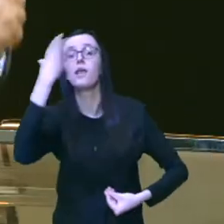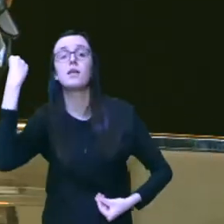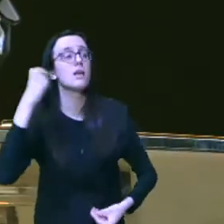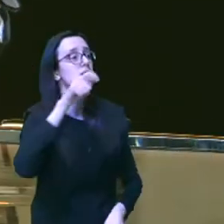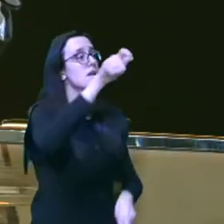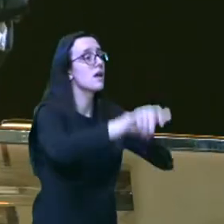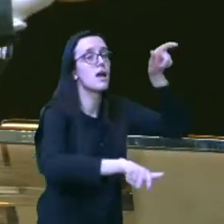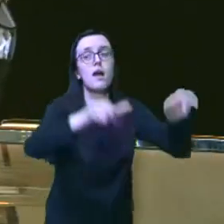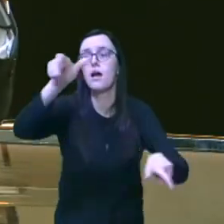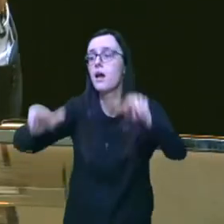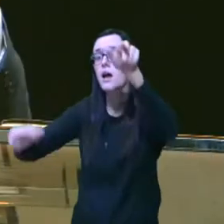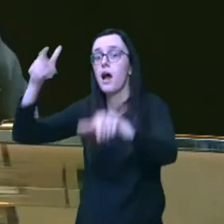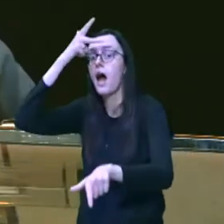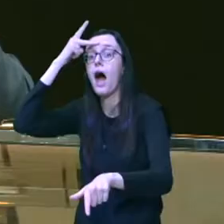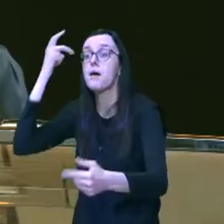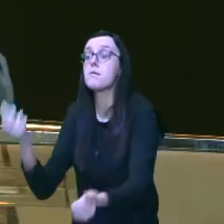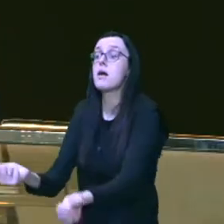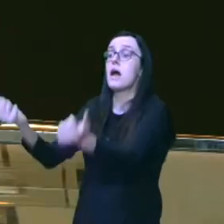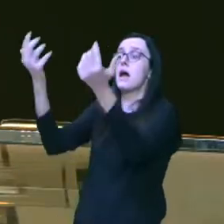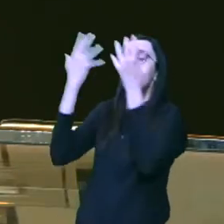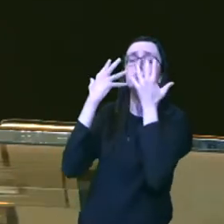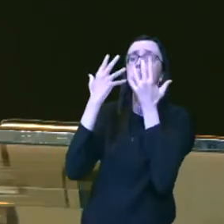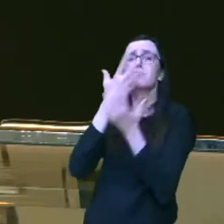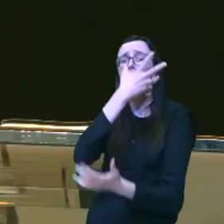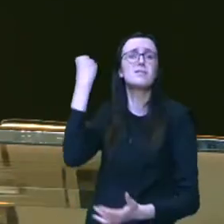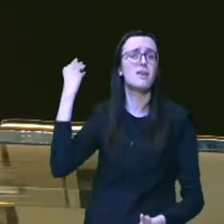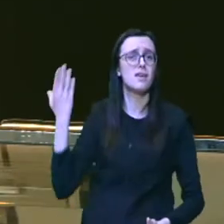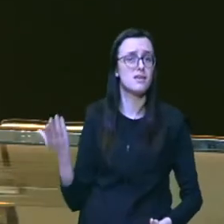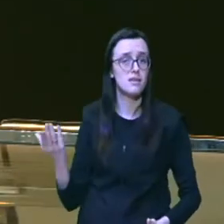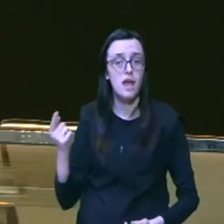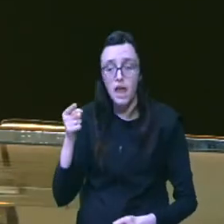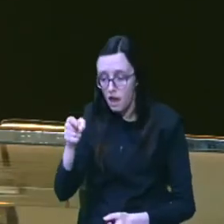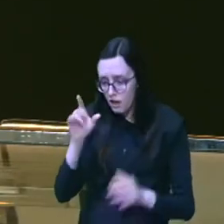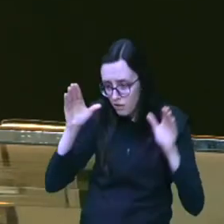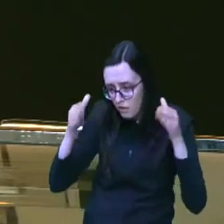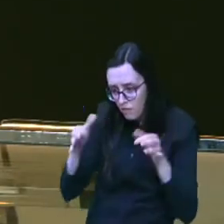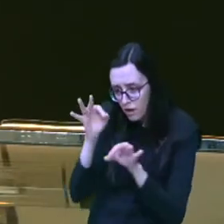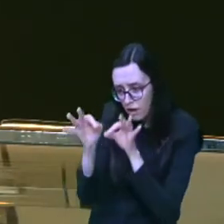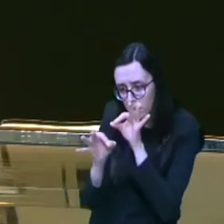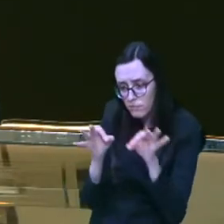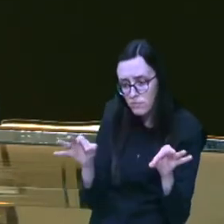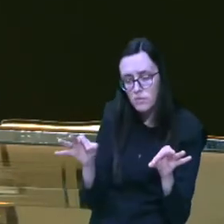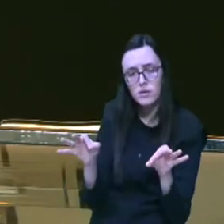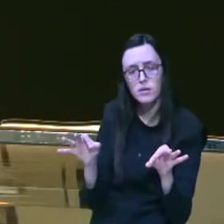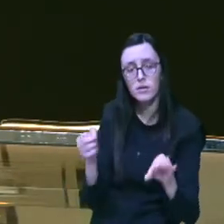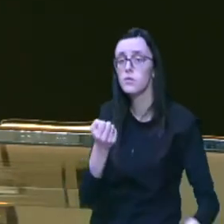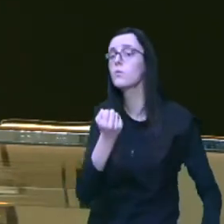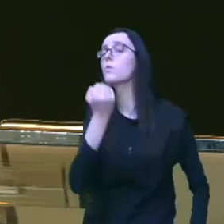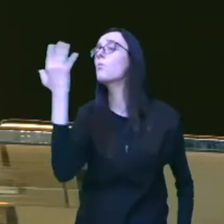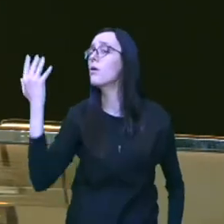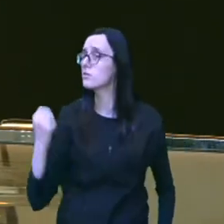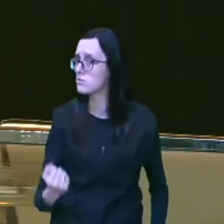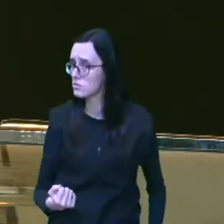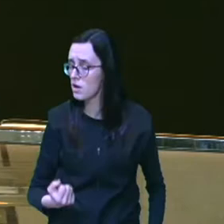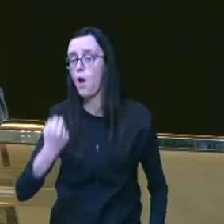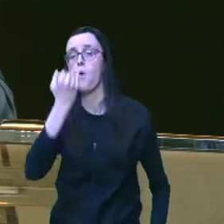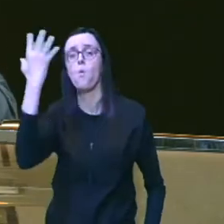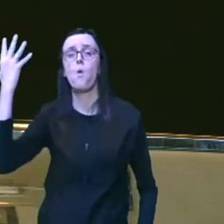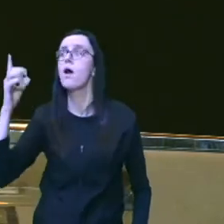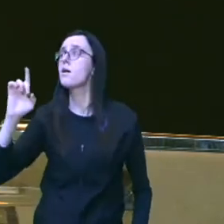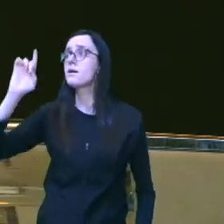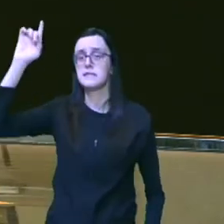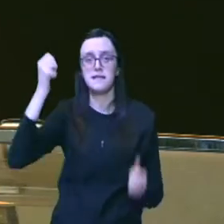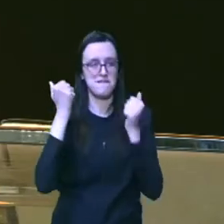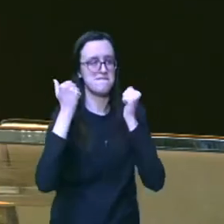provedor ou o abençoador nos deu aquele presente quantas vezes o Senhor nos dá